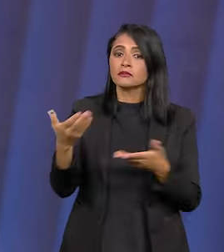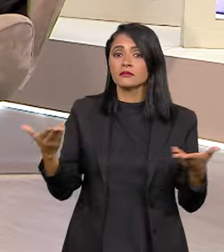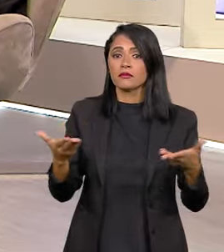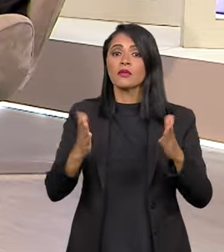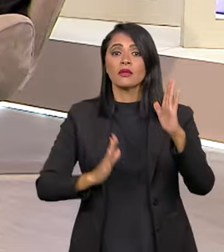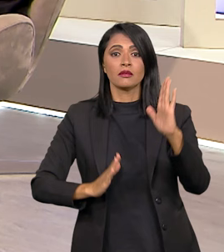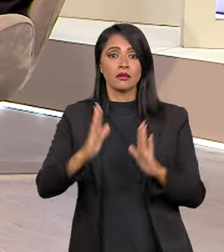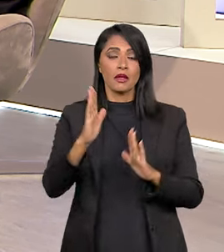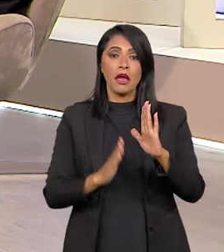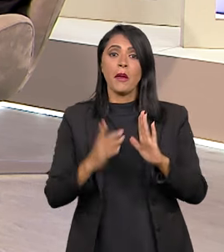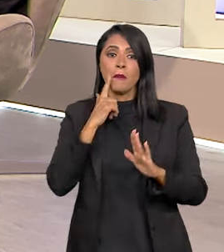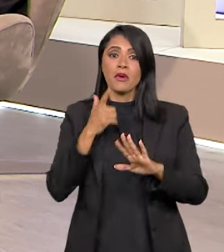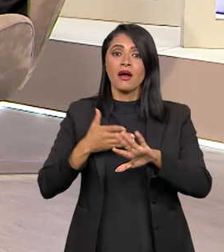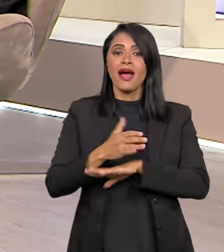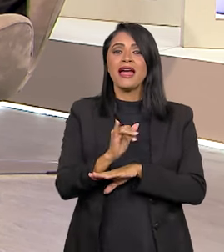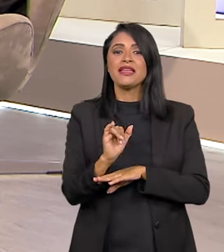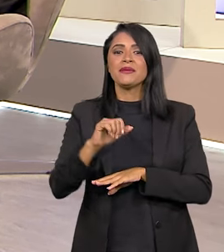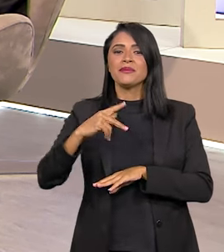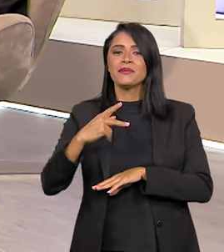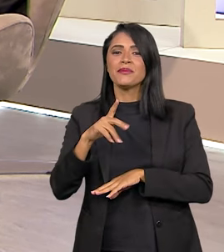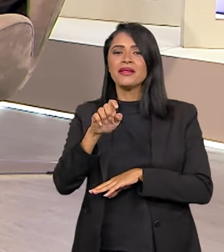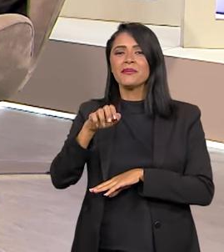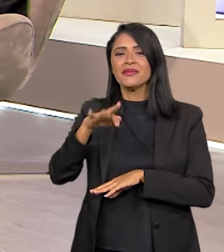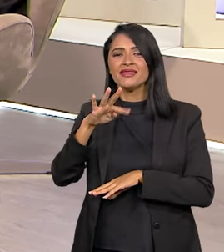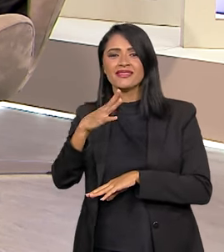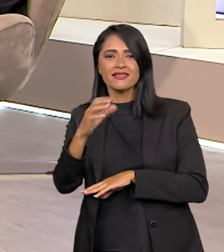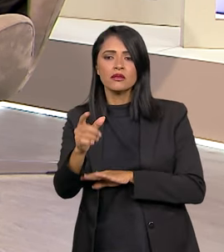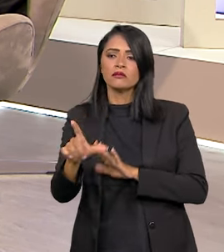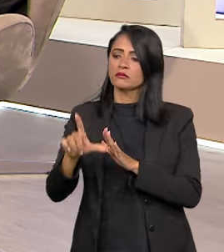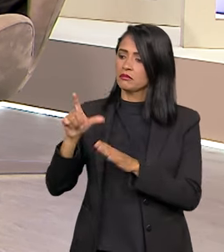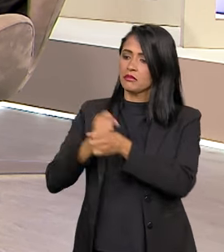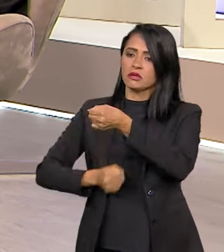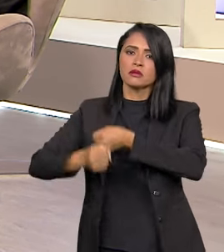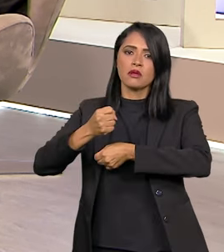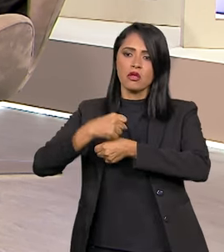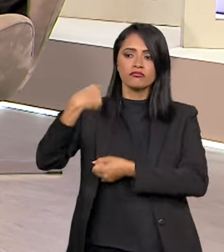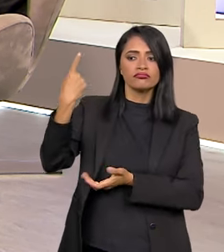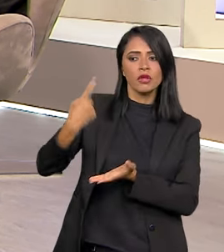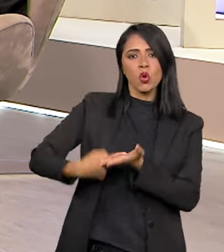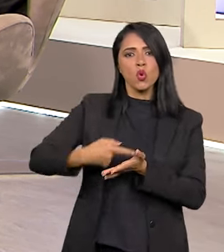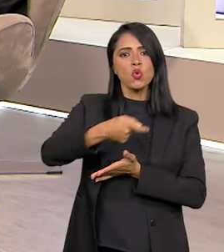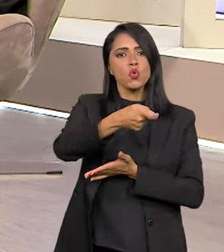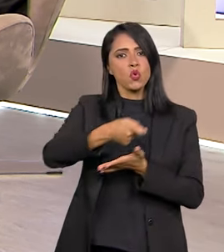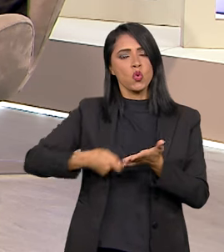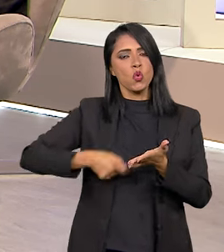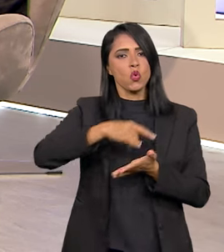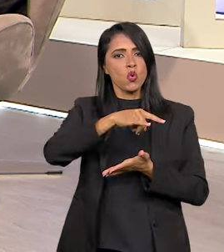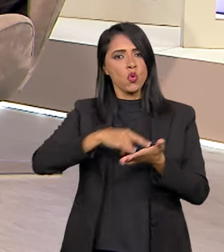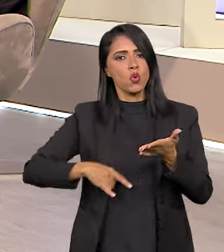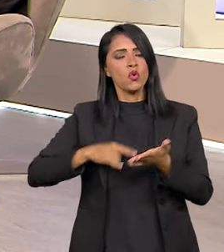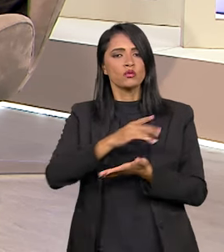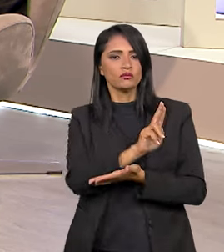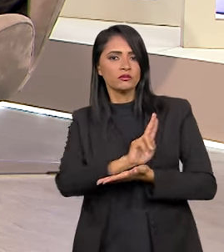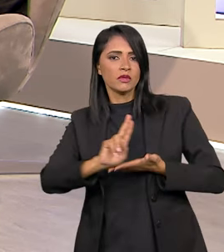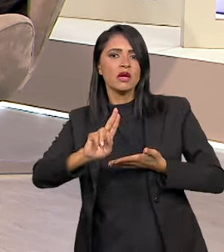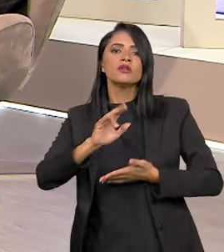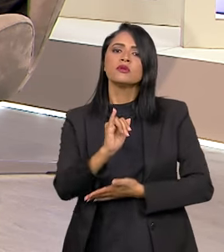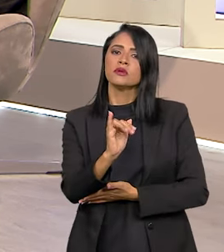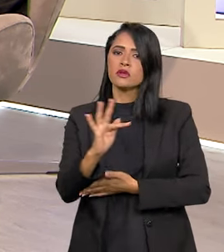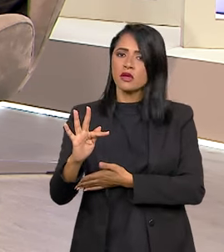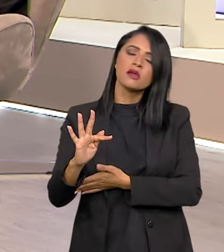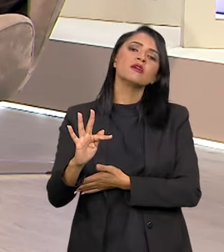em breve? Isso. Agora a gente está na etapa de implementação. Ano passado a gente firmou os acordos com, como disse, as universidades federais,